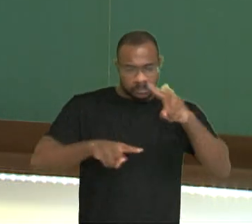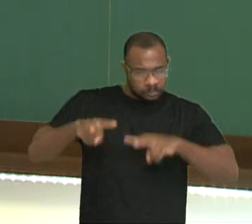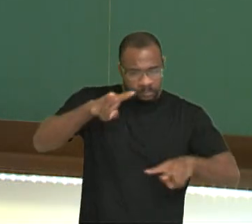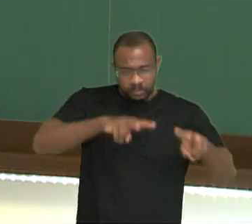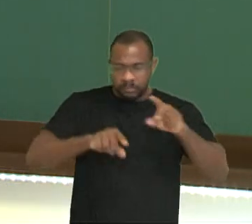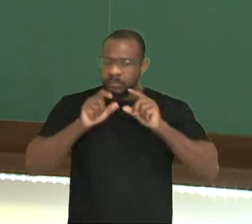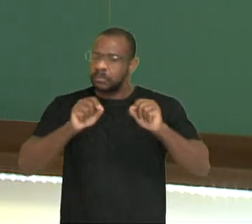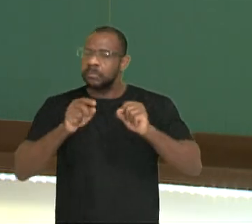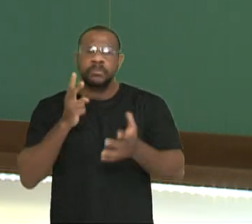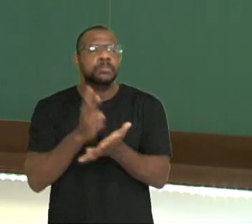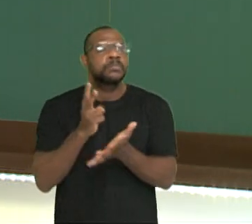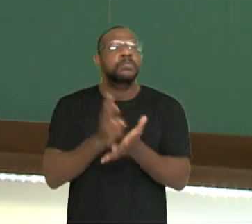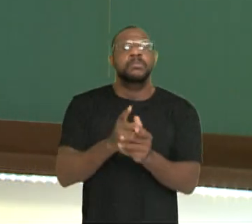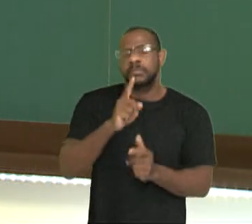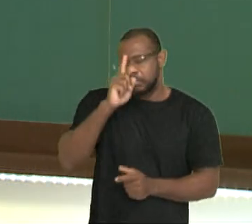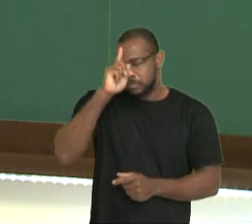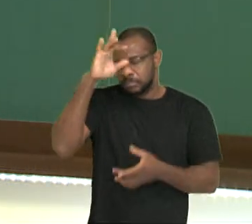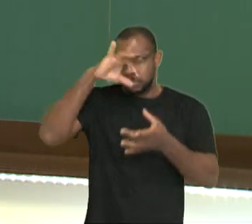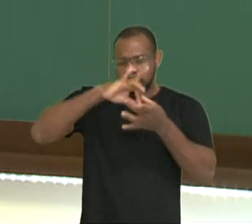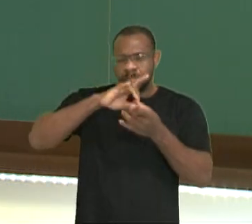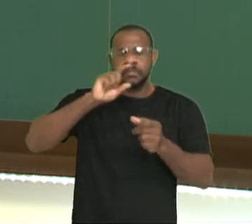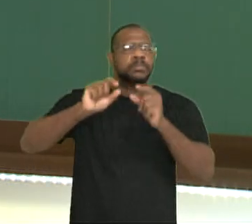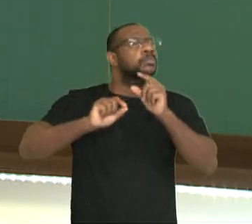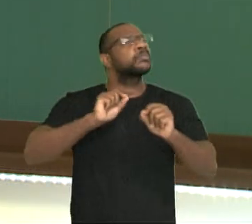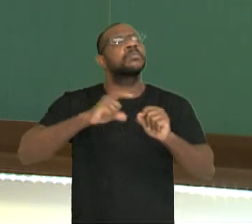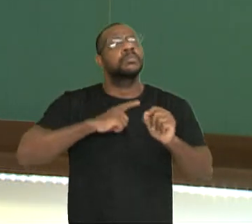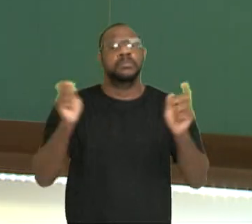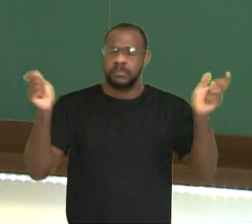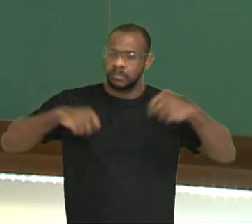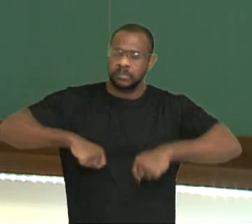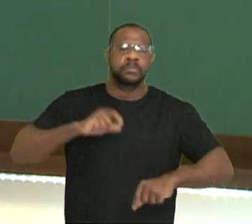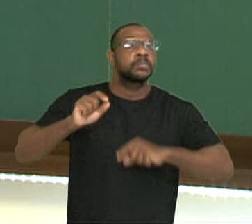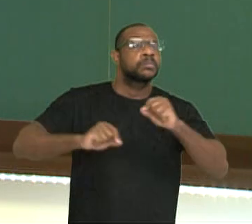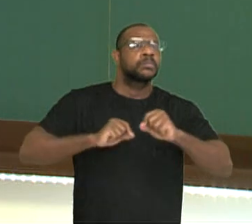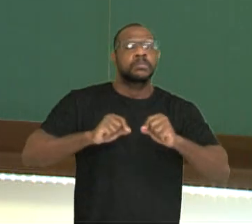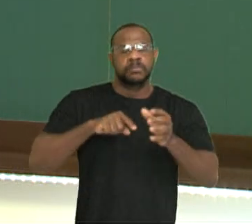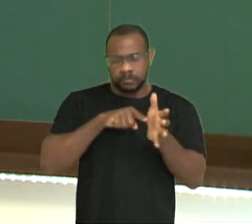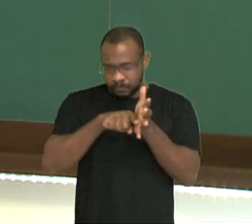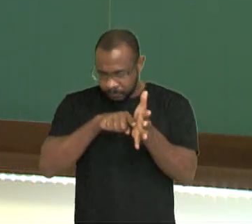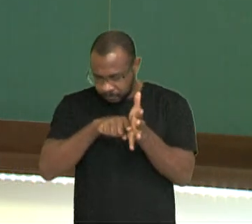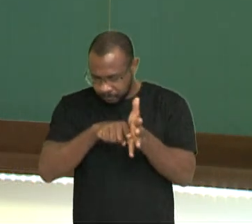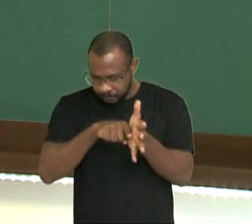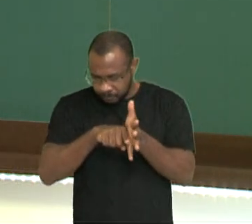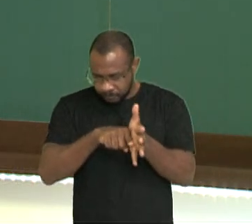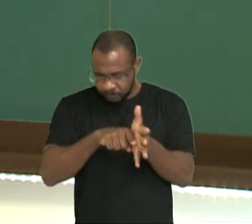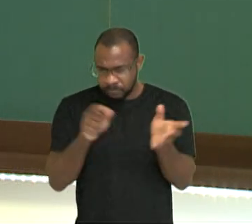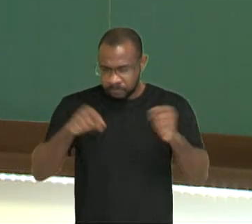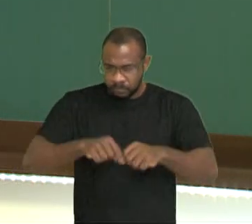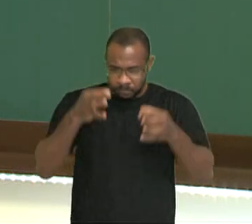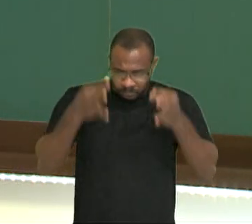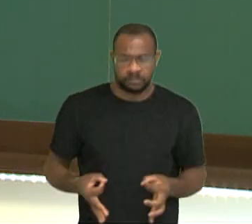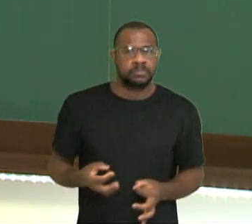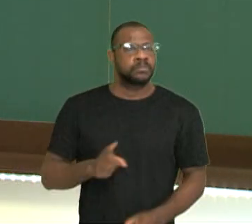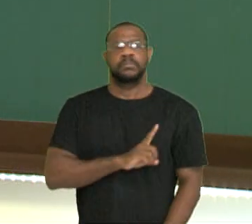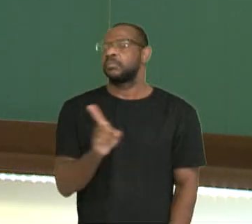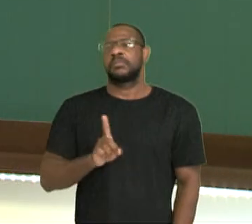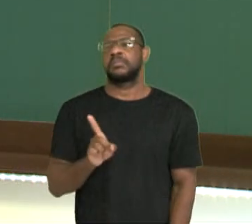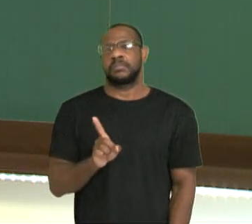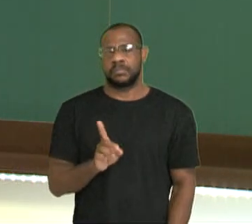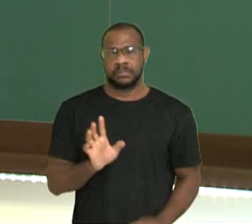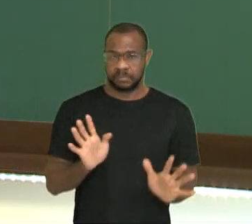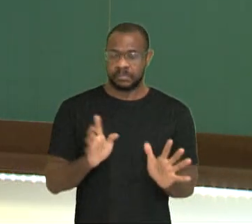sempre com a noção de que ele nos dá a possibilidade de uma análise, não exatamente, mas uma